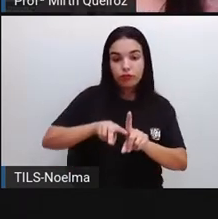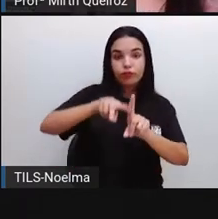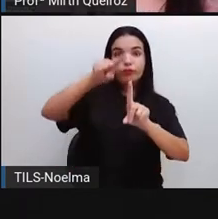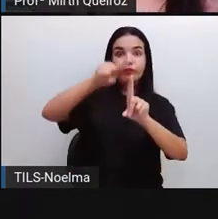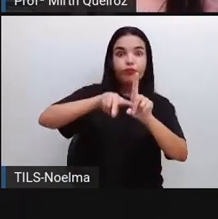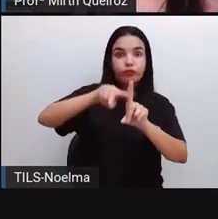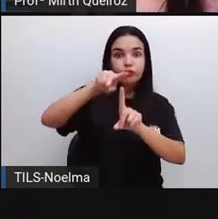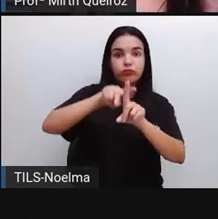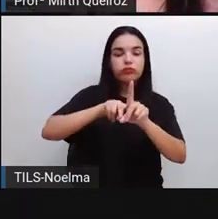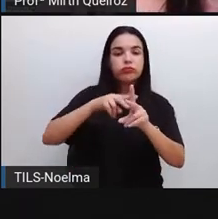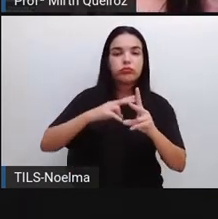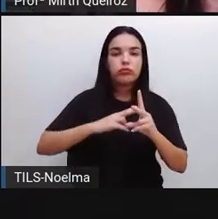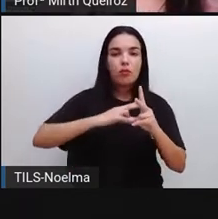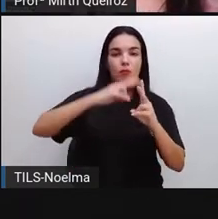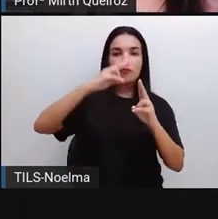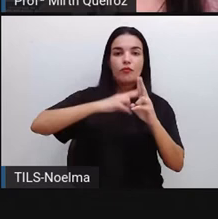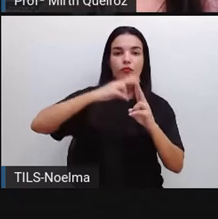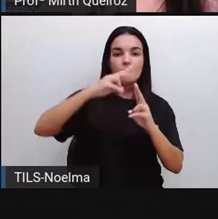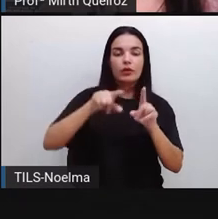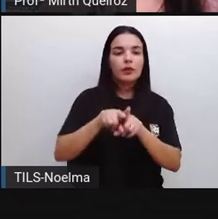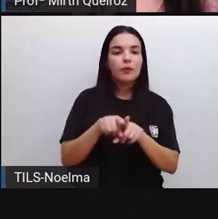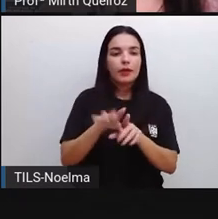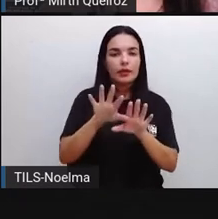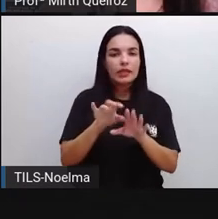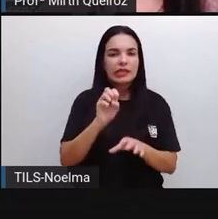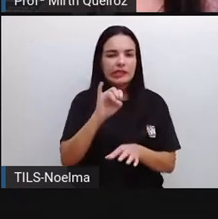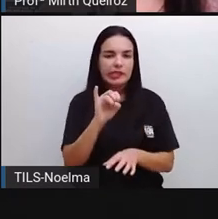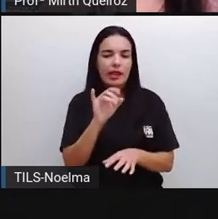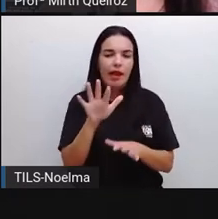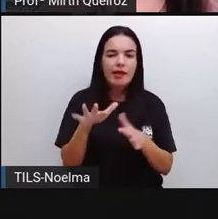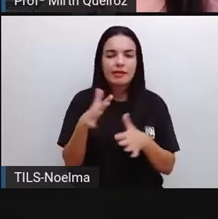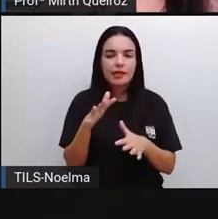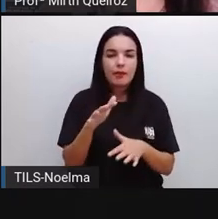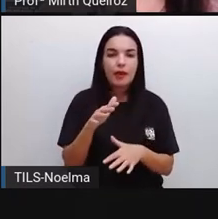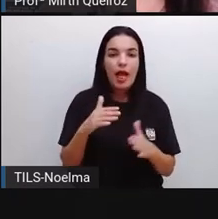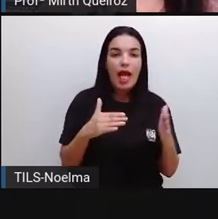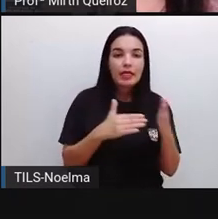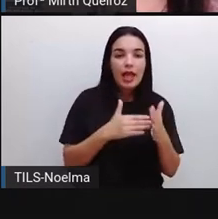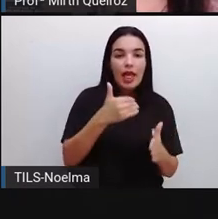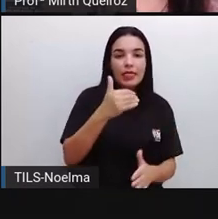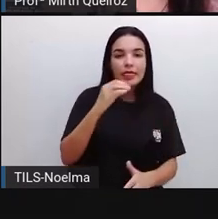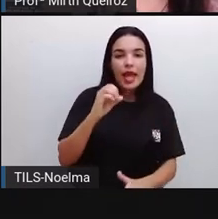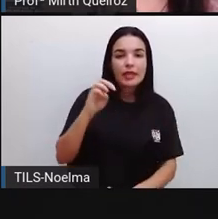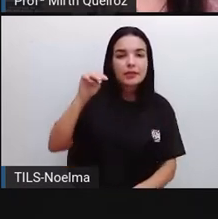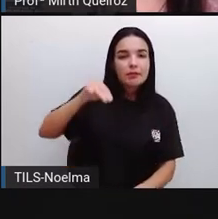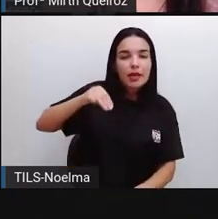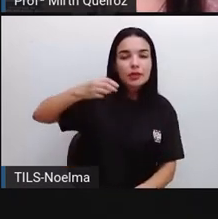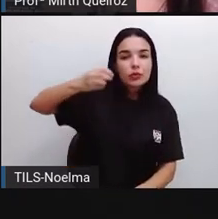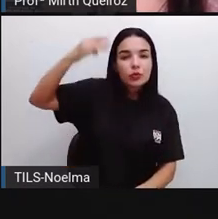um exemplo, né? De acordo com a faixa de consumo, até 10 metros cúbicos, por exemplo, aí,